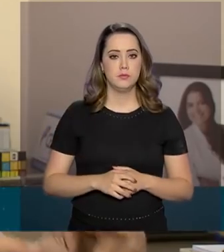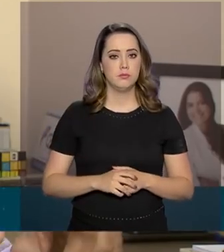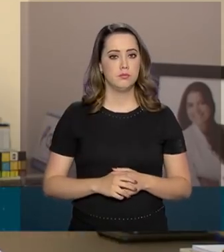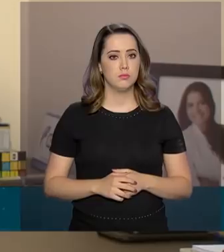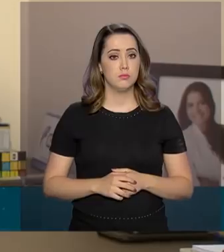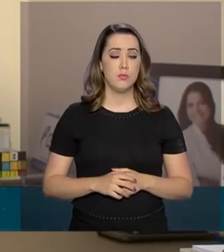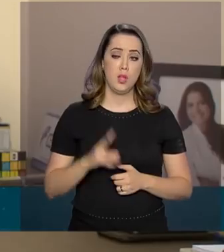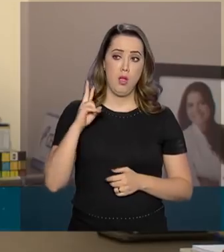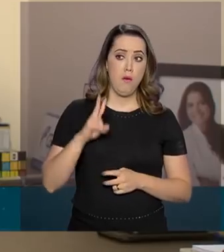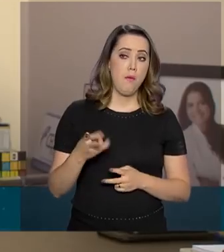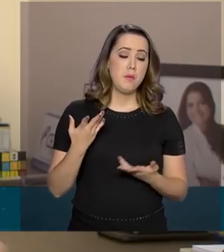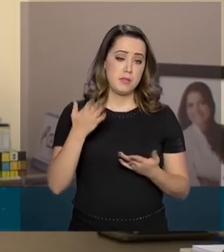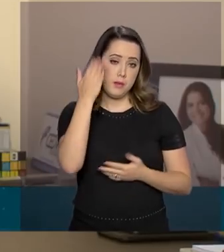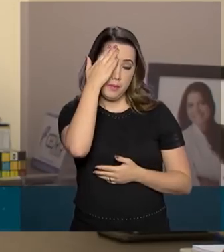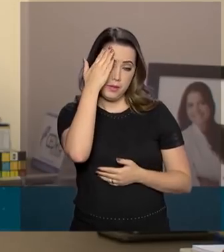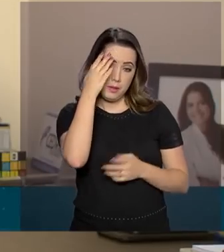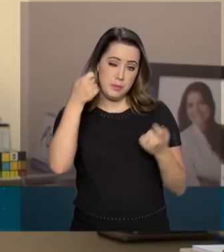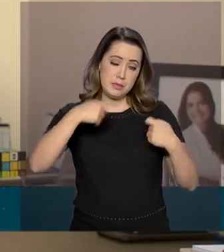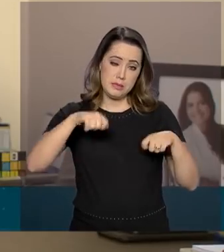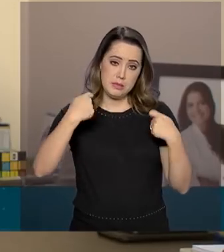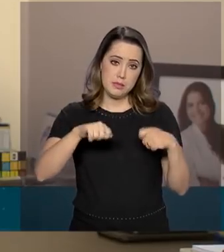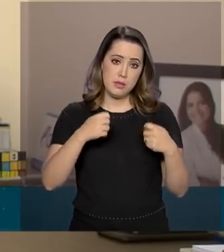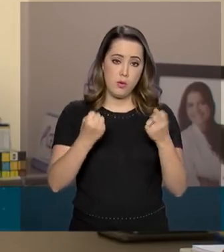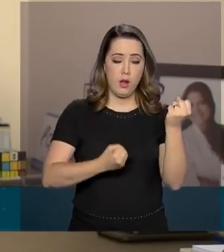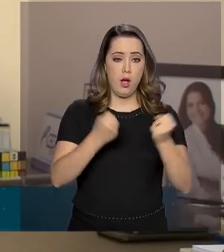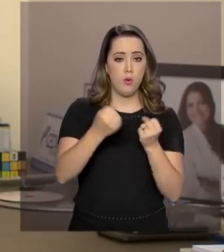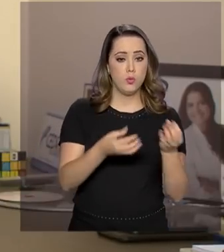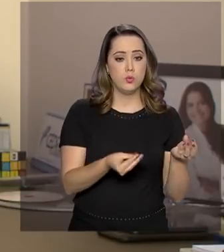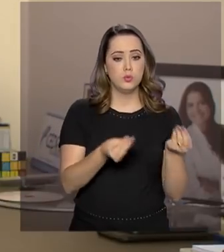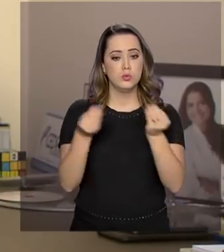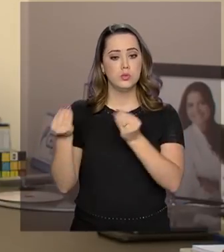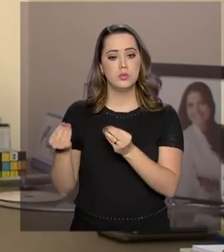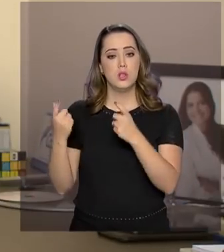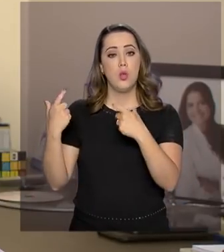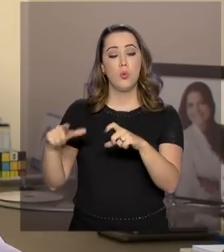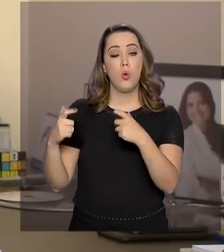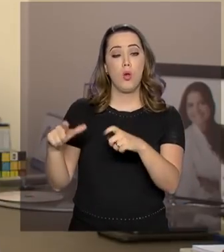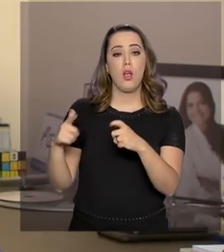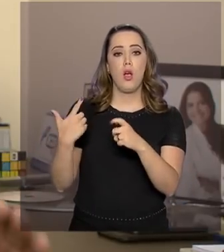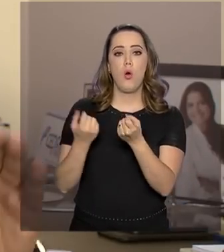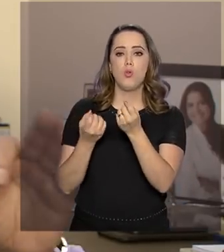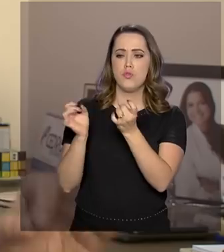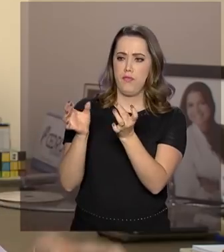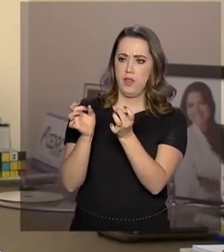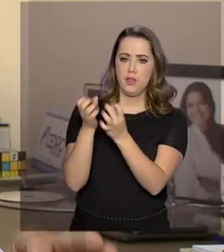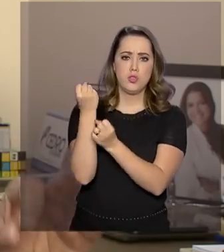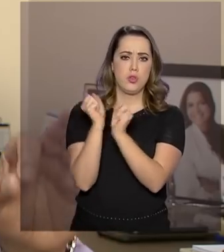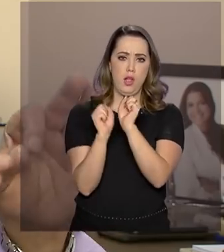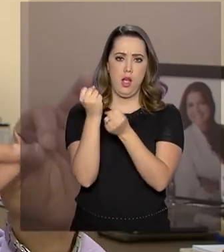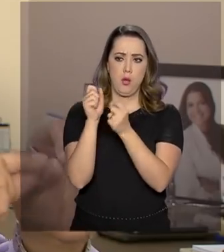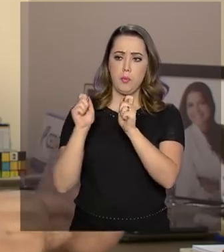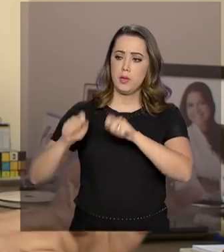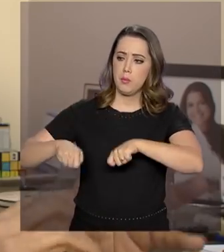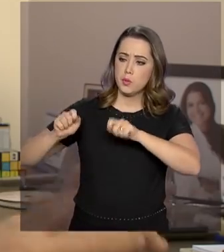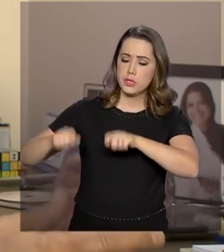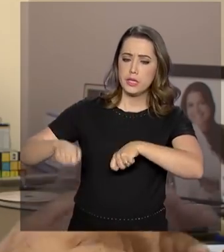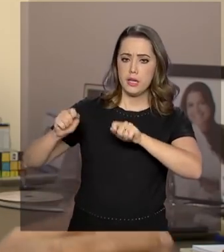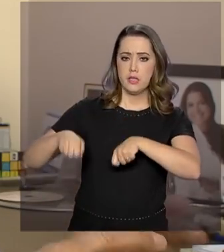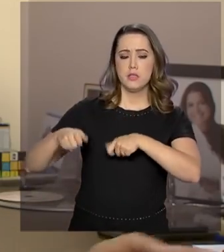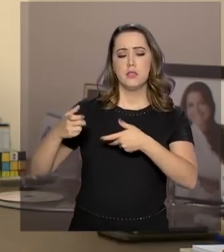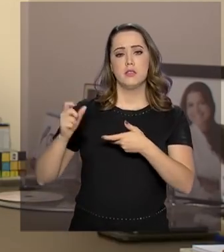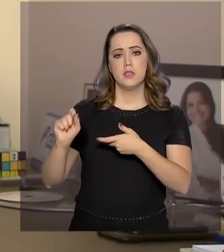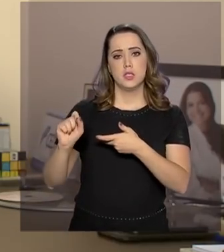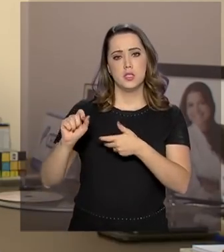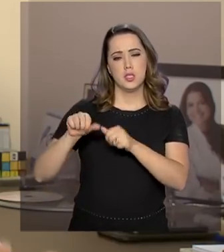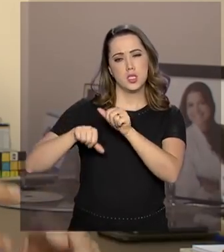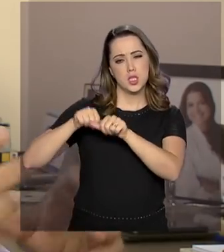necessidade de eu levar o meu veículo a uma concessionária para que lá pudesse ser